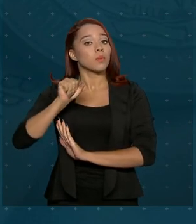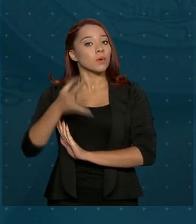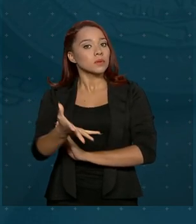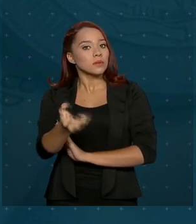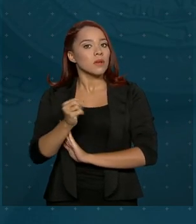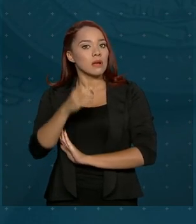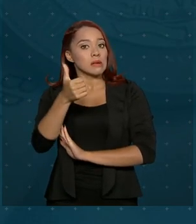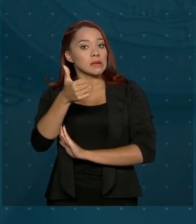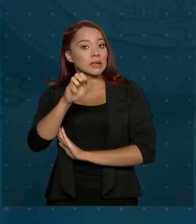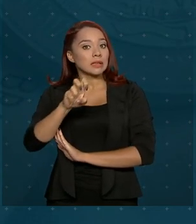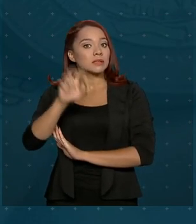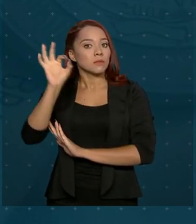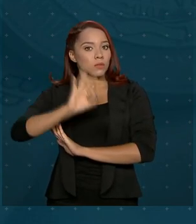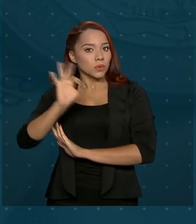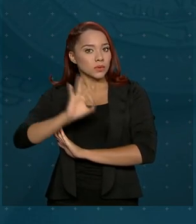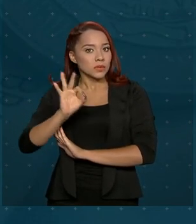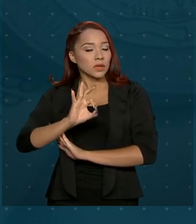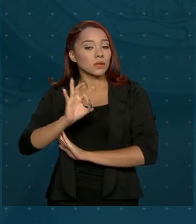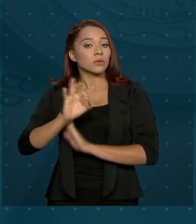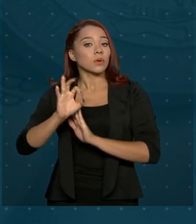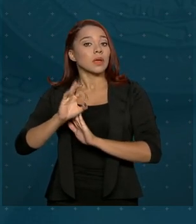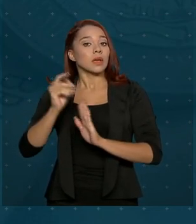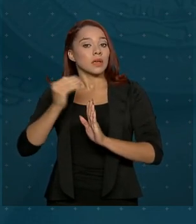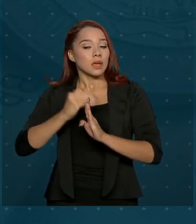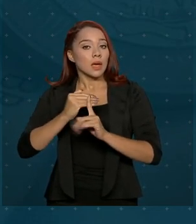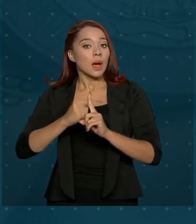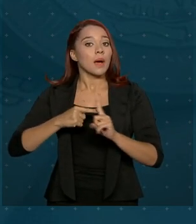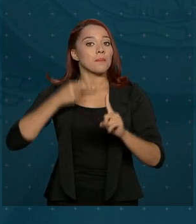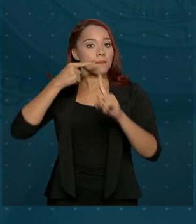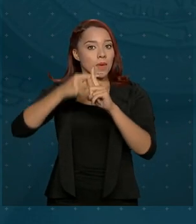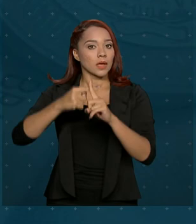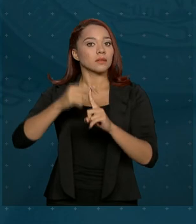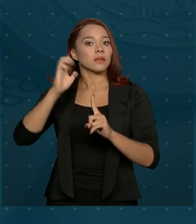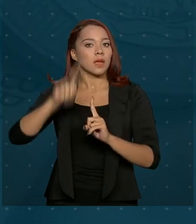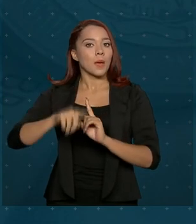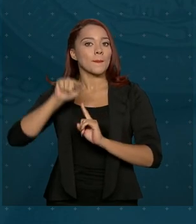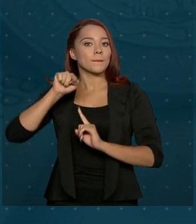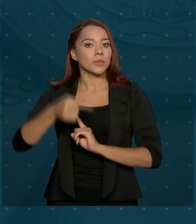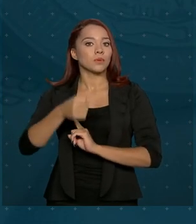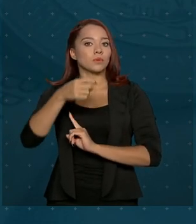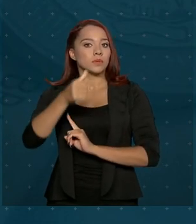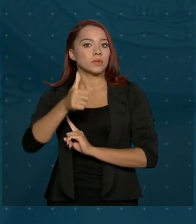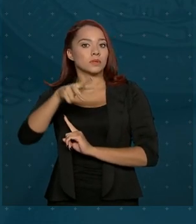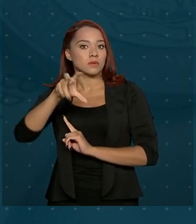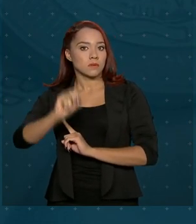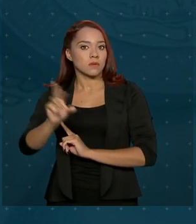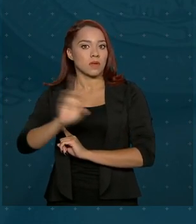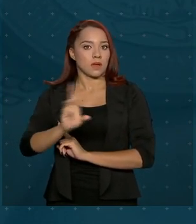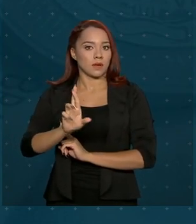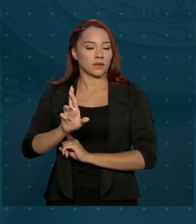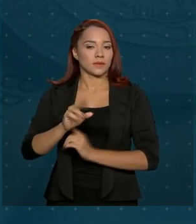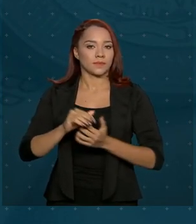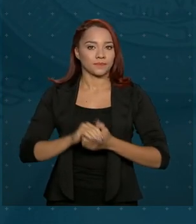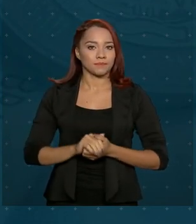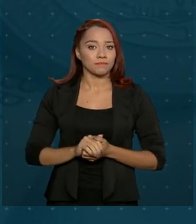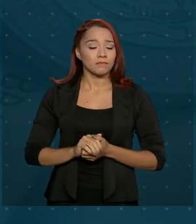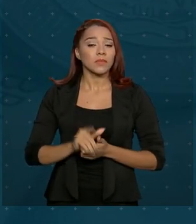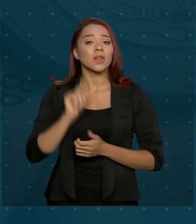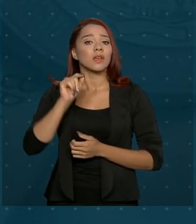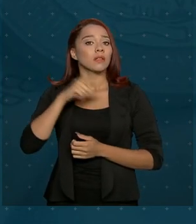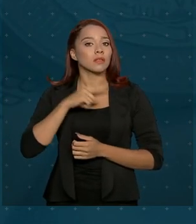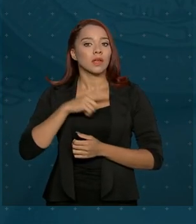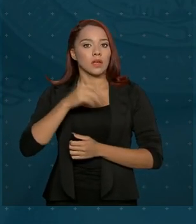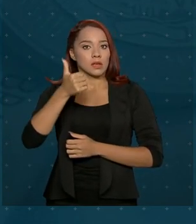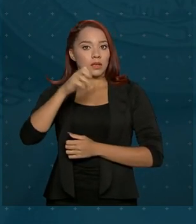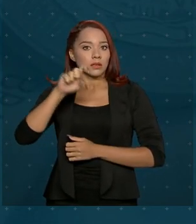sacar 15%. E a parcela adicional será de R$.150,00. Para quem tem